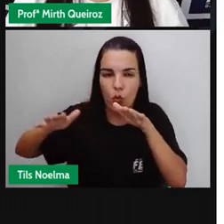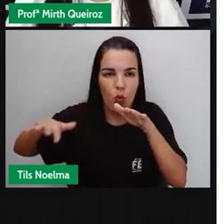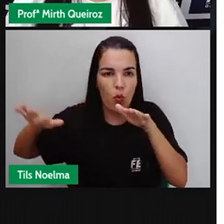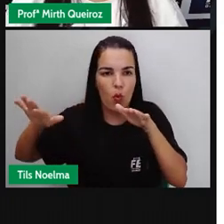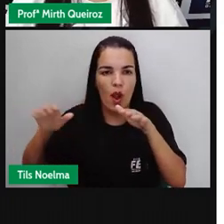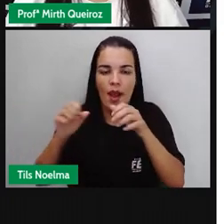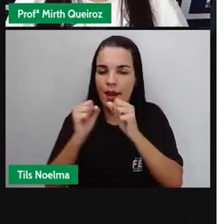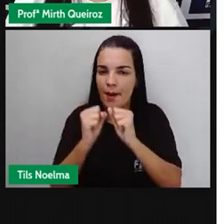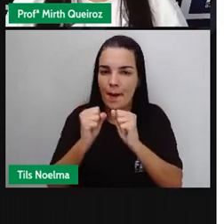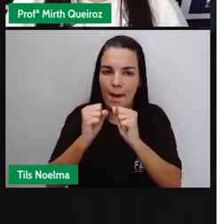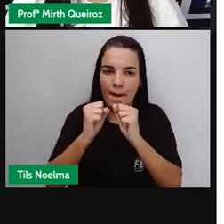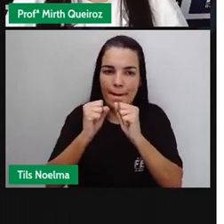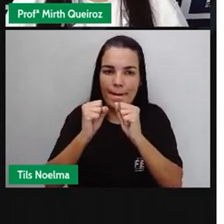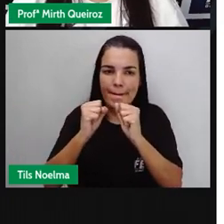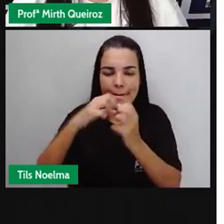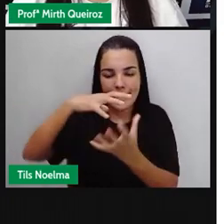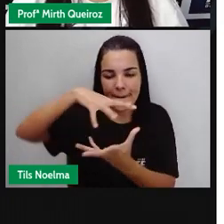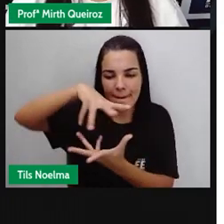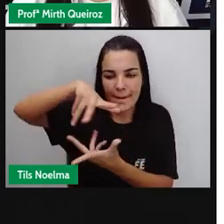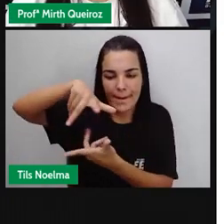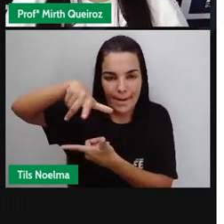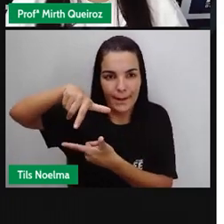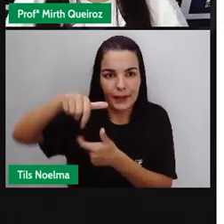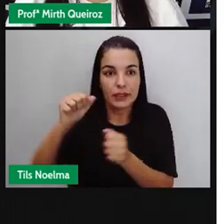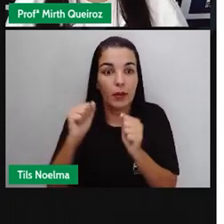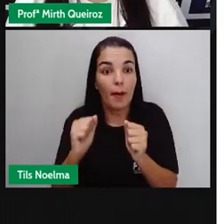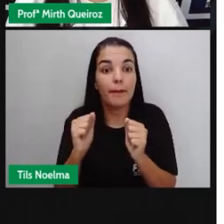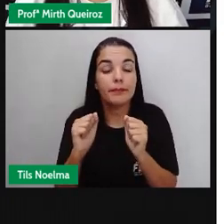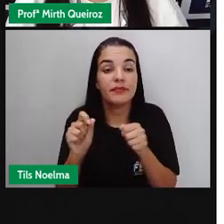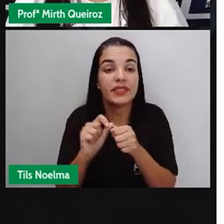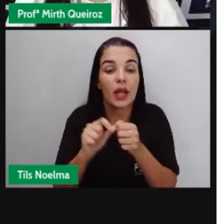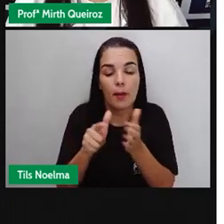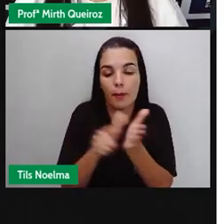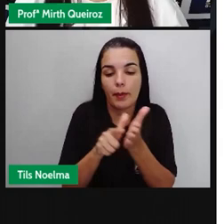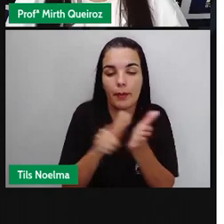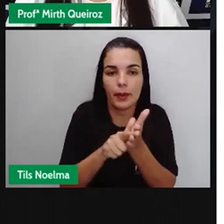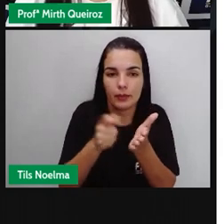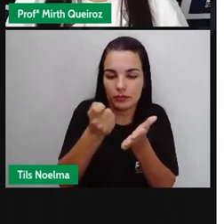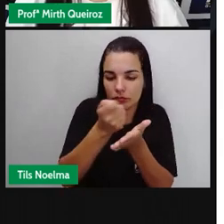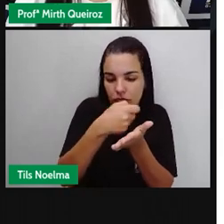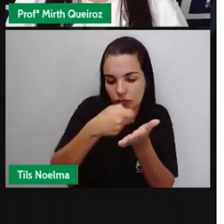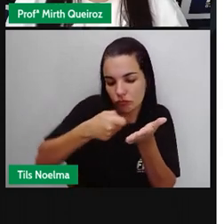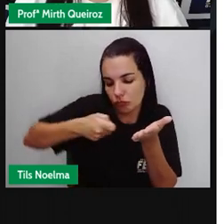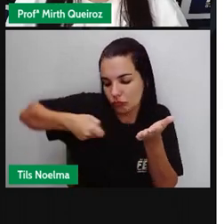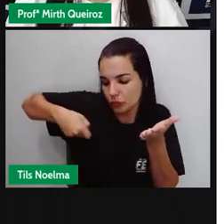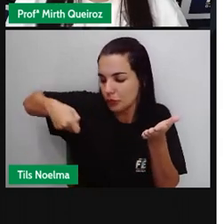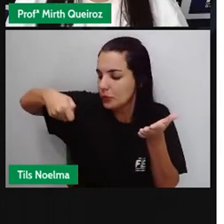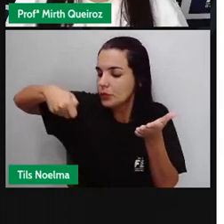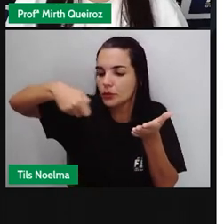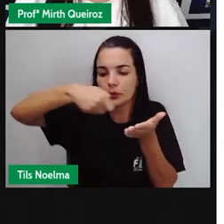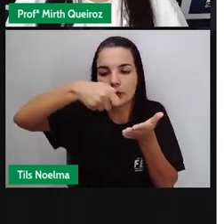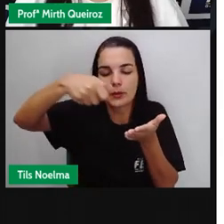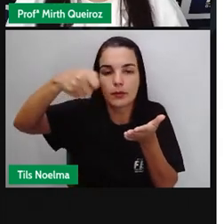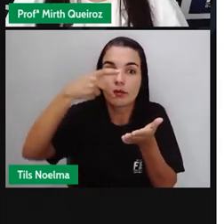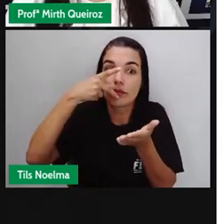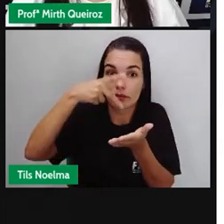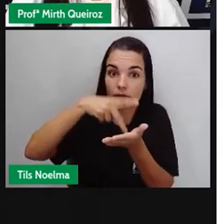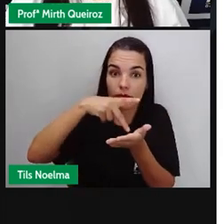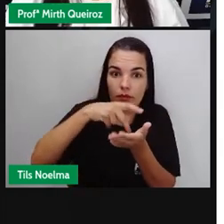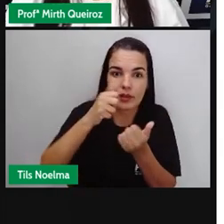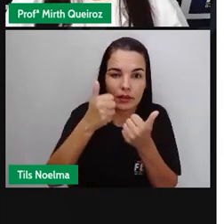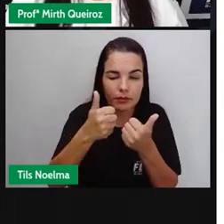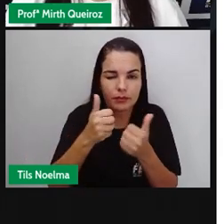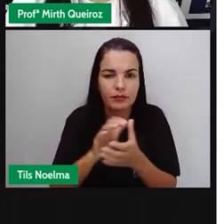mas ele é feito, geralmente, em uma superfície plana, como é o caso do papel. Então, são representações reais, certo?